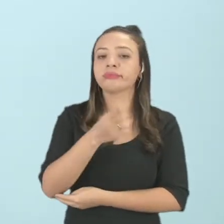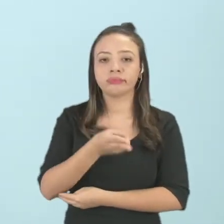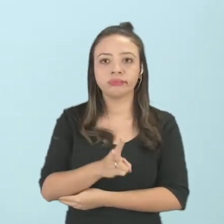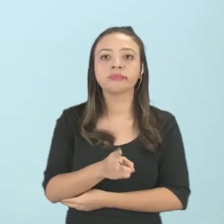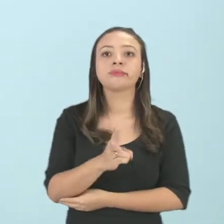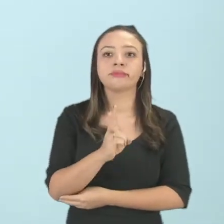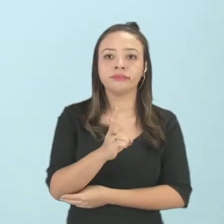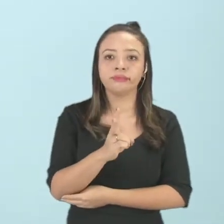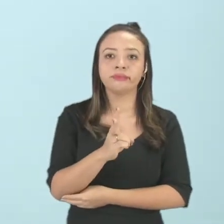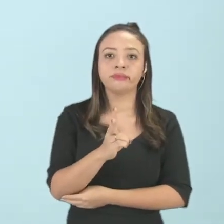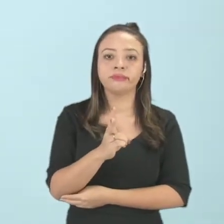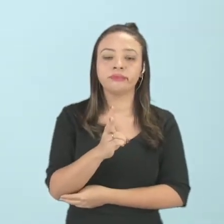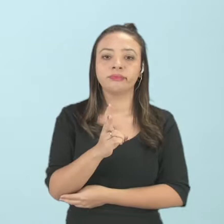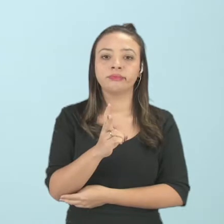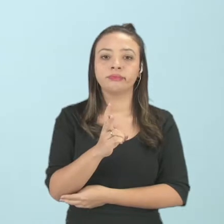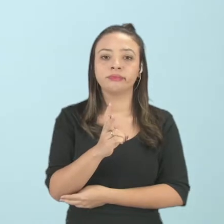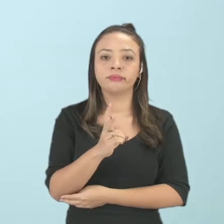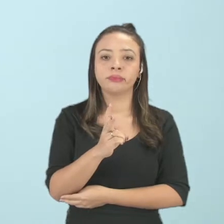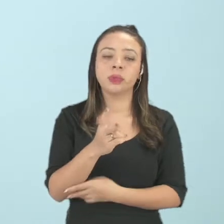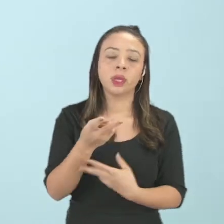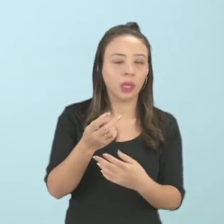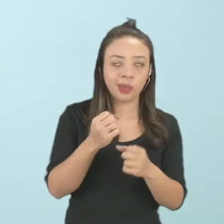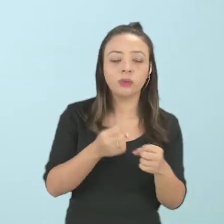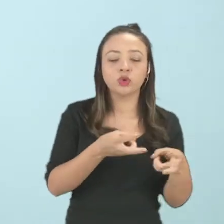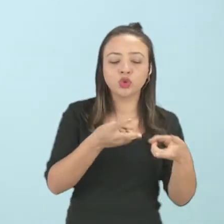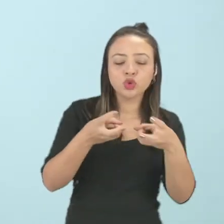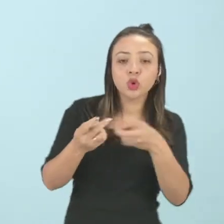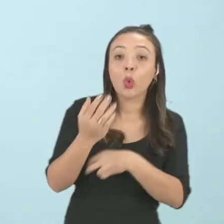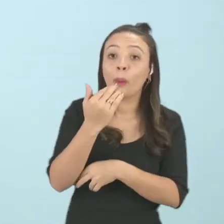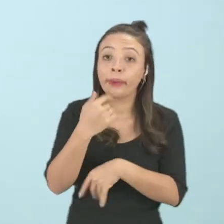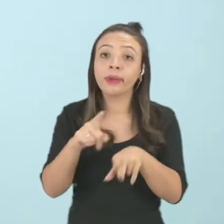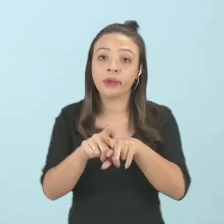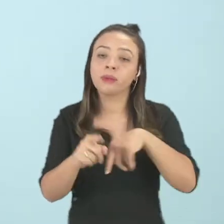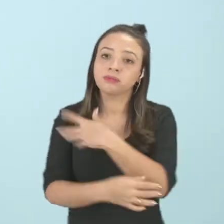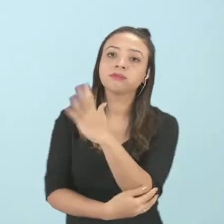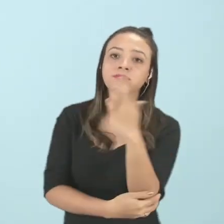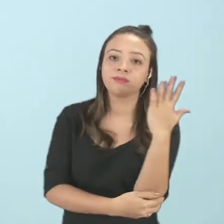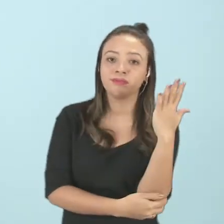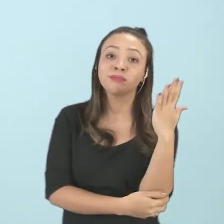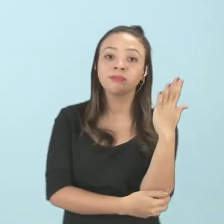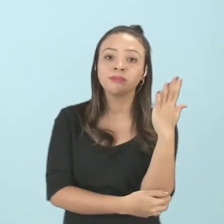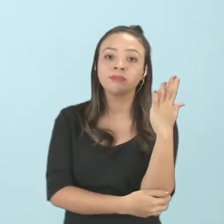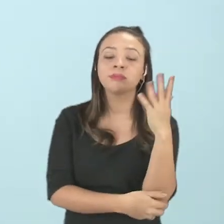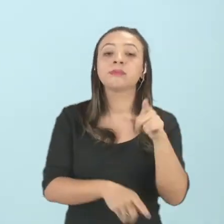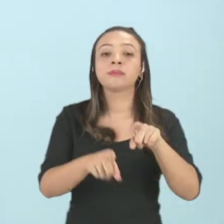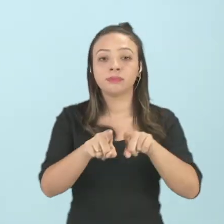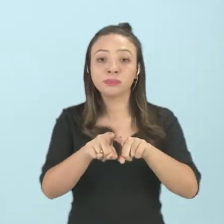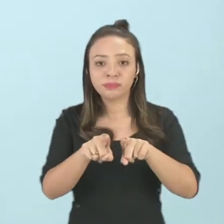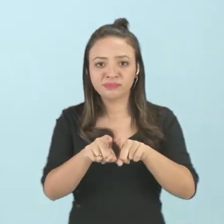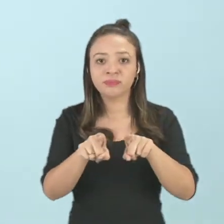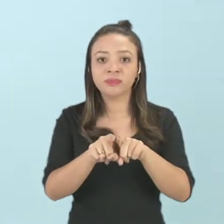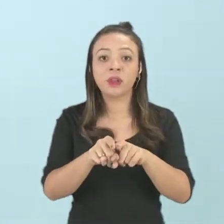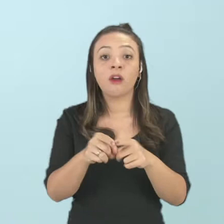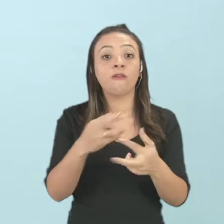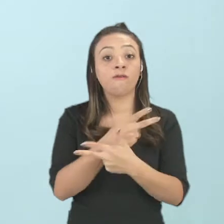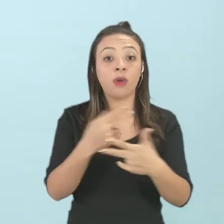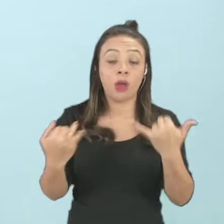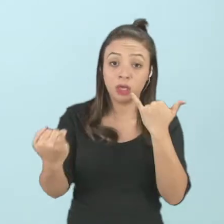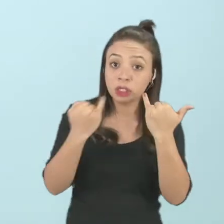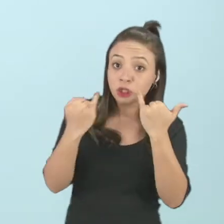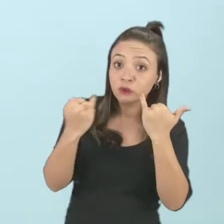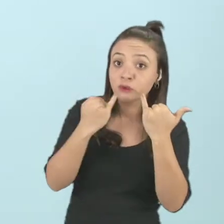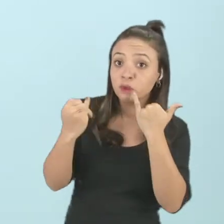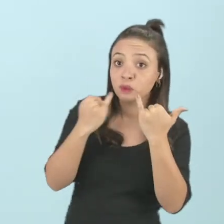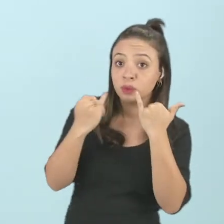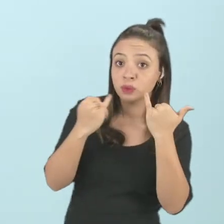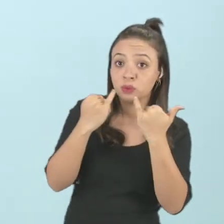Derivados de alimentos, plantas, ok? E também alguns conhecimentos, né?